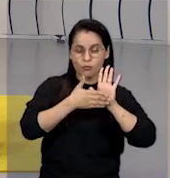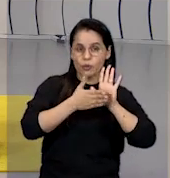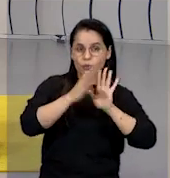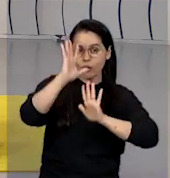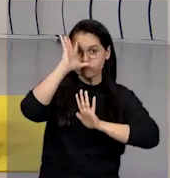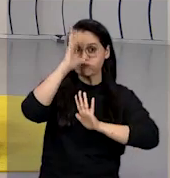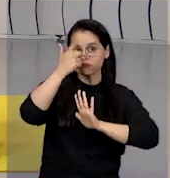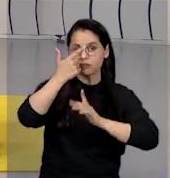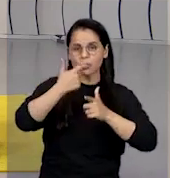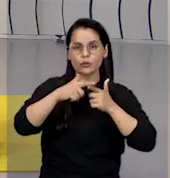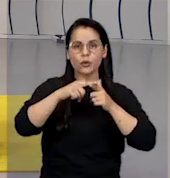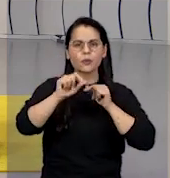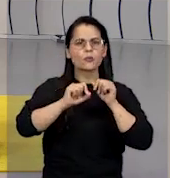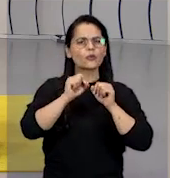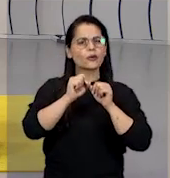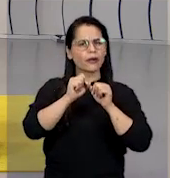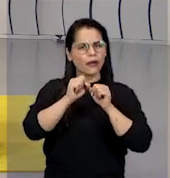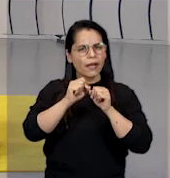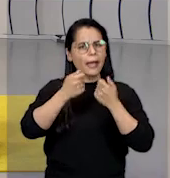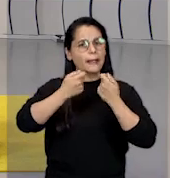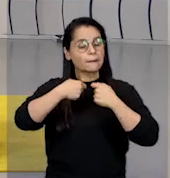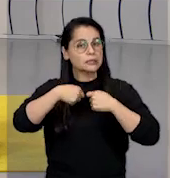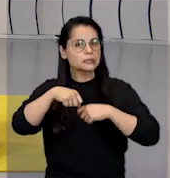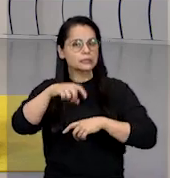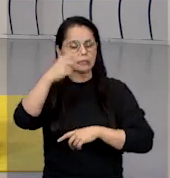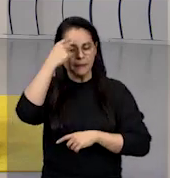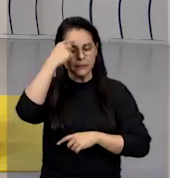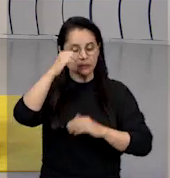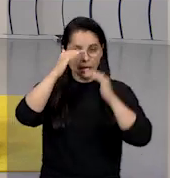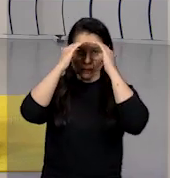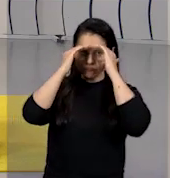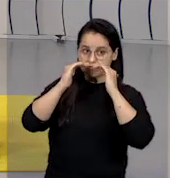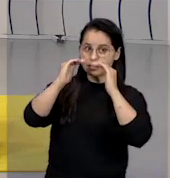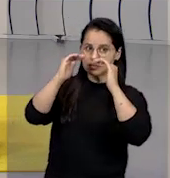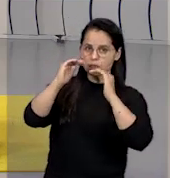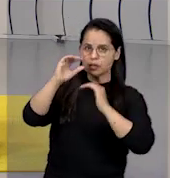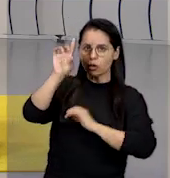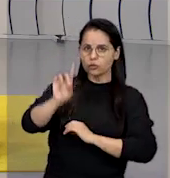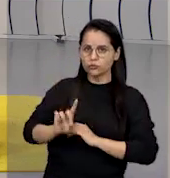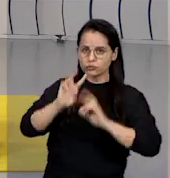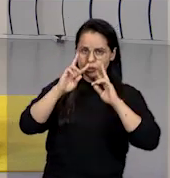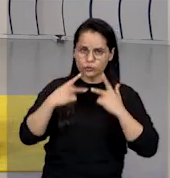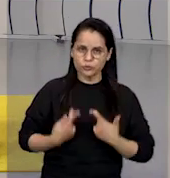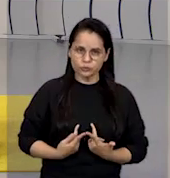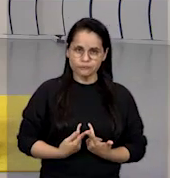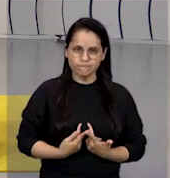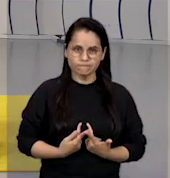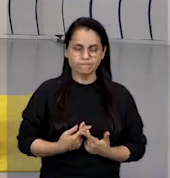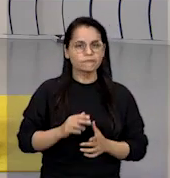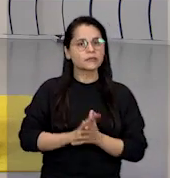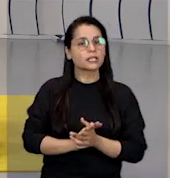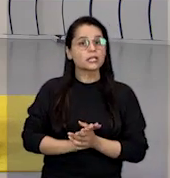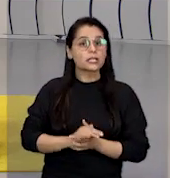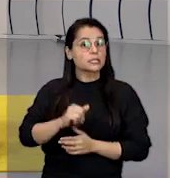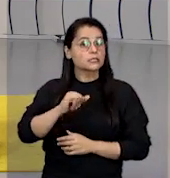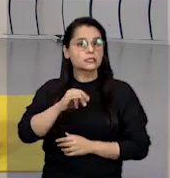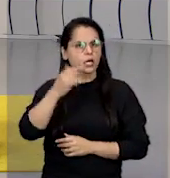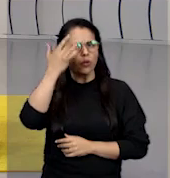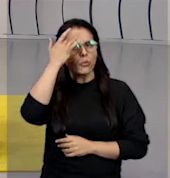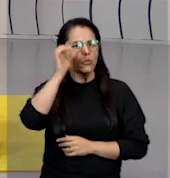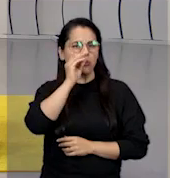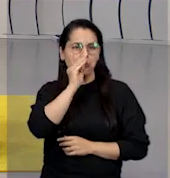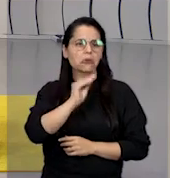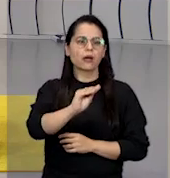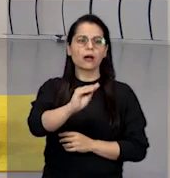solução desse problema, essa proposta ela deve considerar o respeito aos direitos humanos, porque se não considerar os